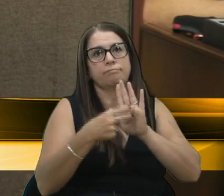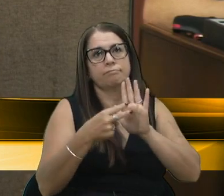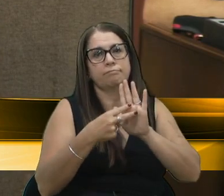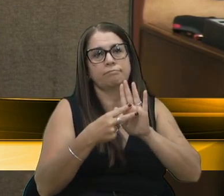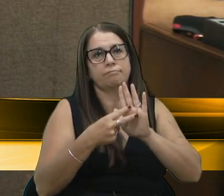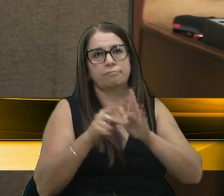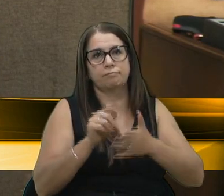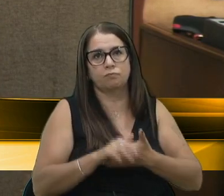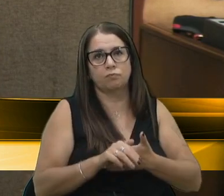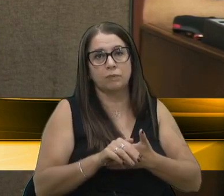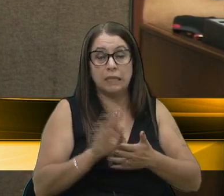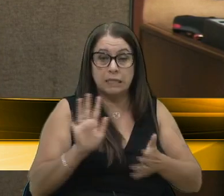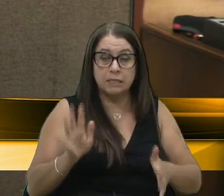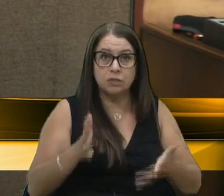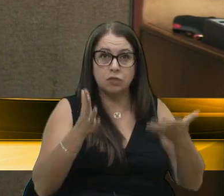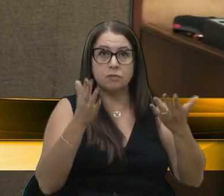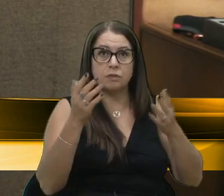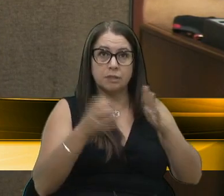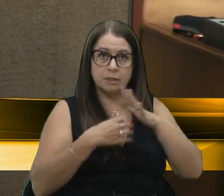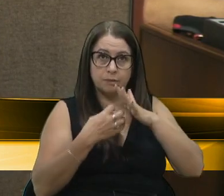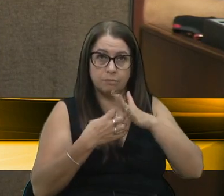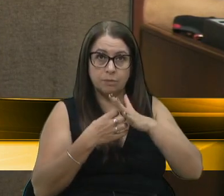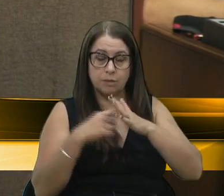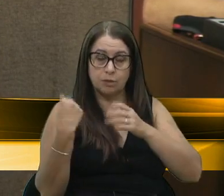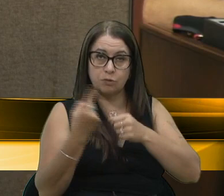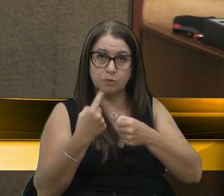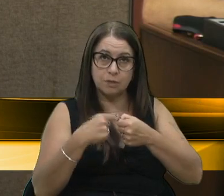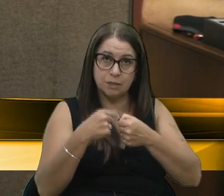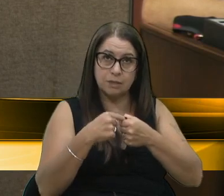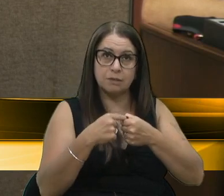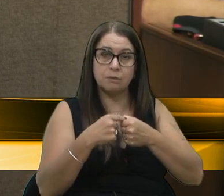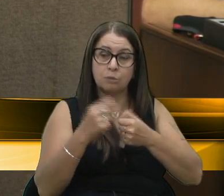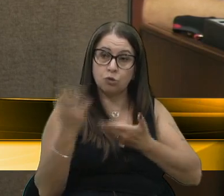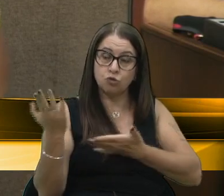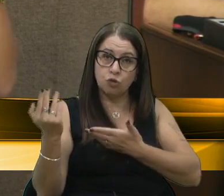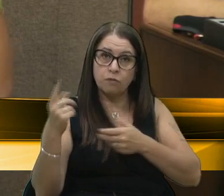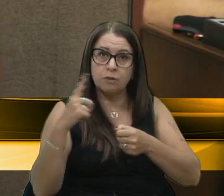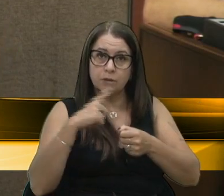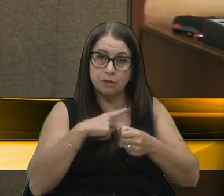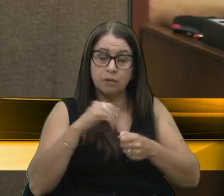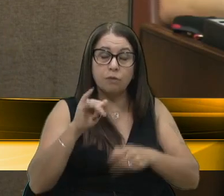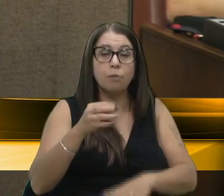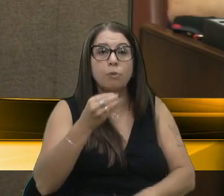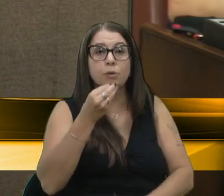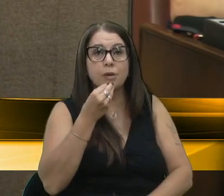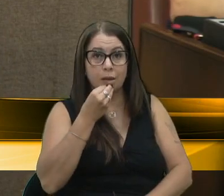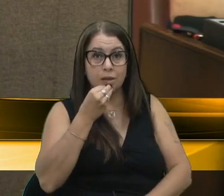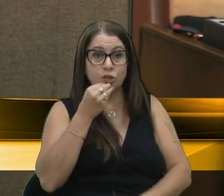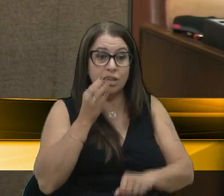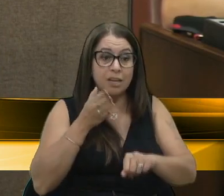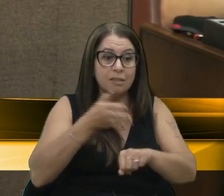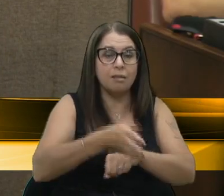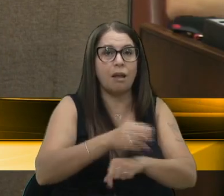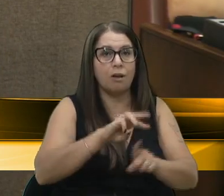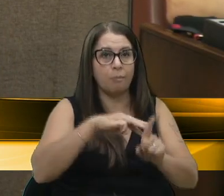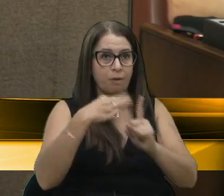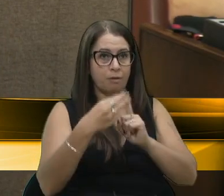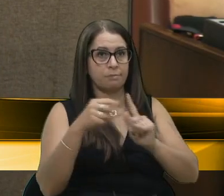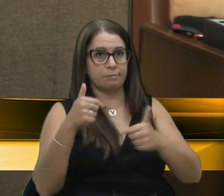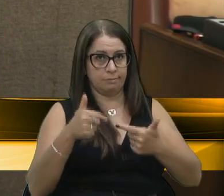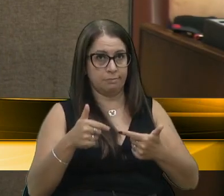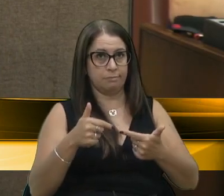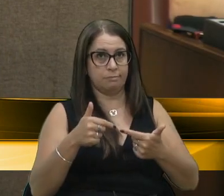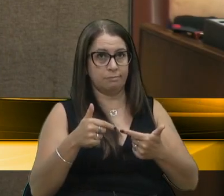questão. Incentivar as empresas da nossa cidade para que os jovens tenham a oportunidade de ingressar no mercado de trabalho